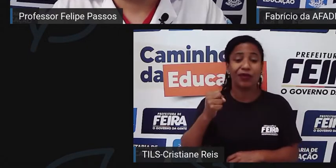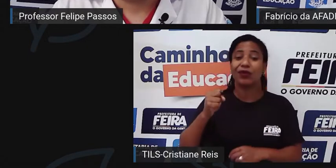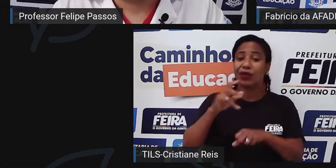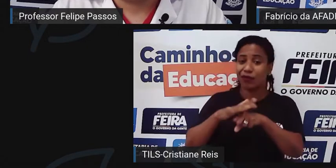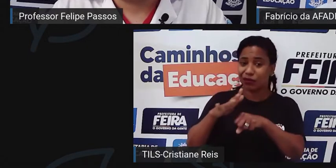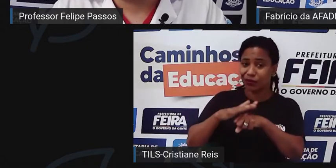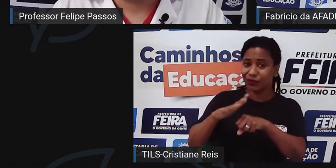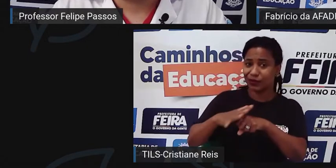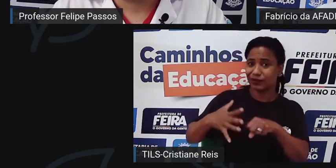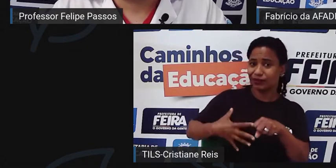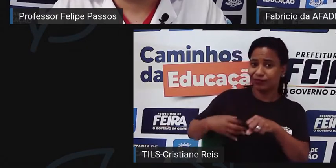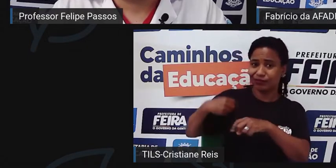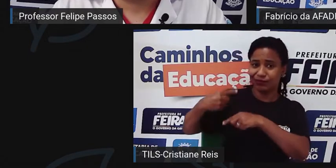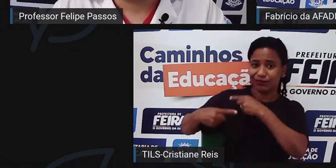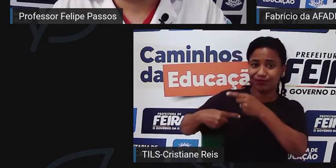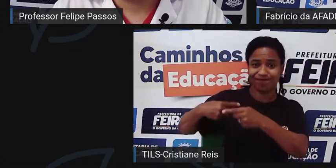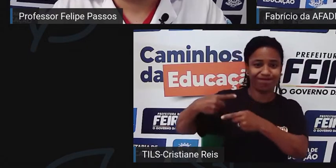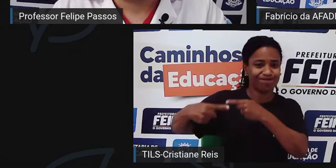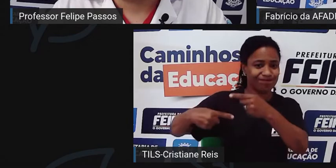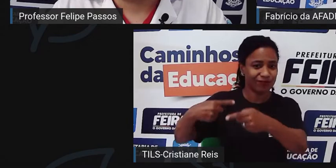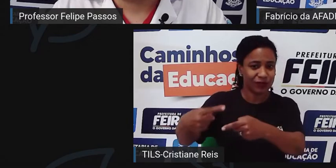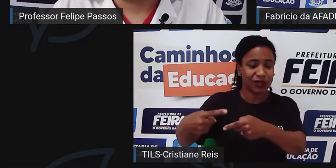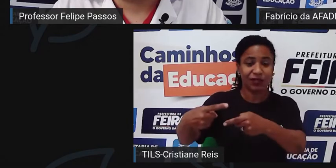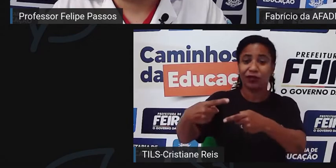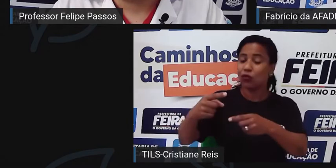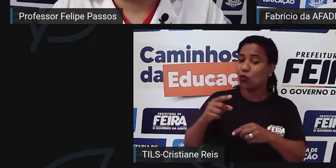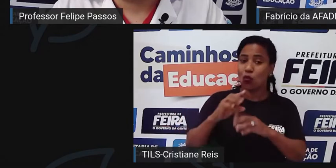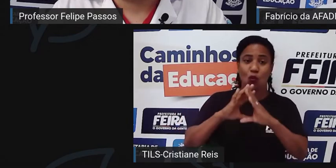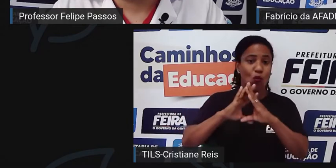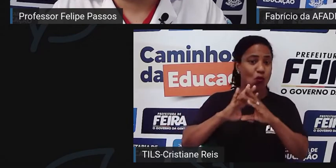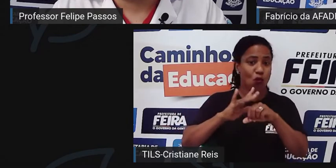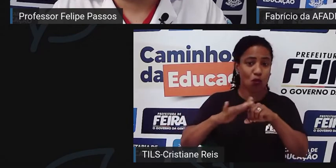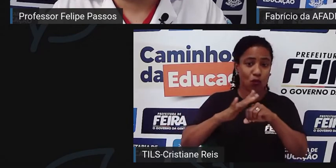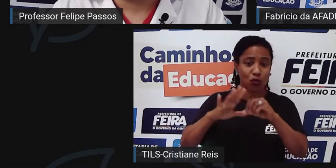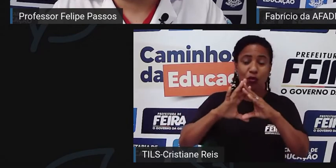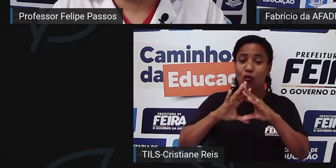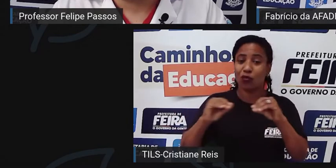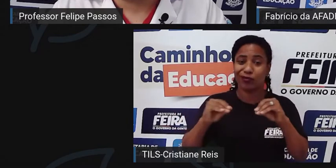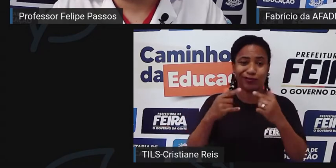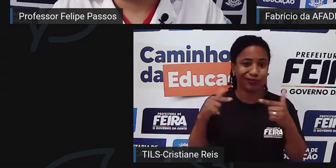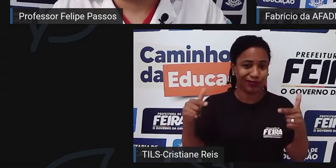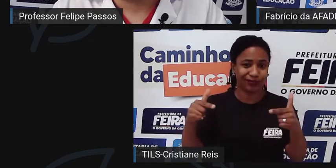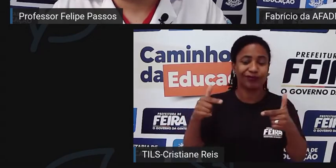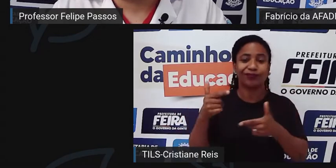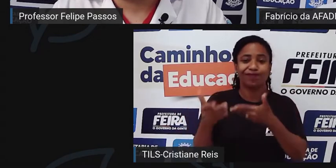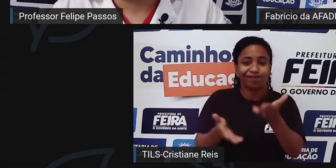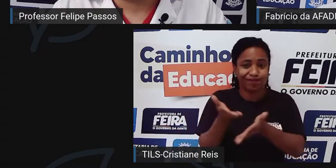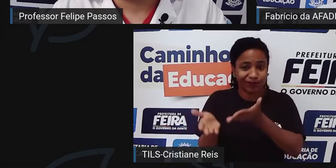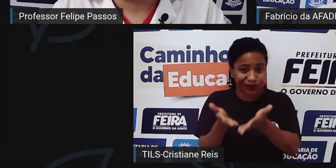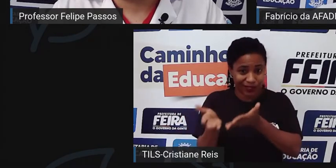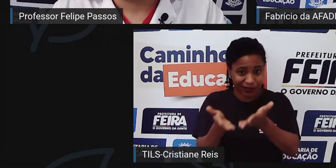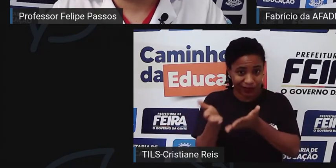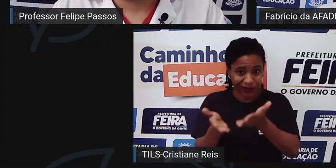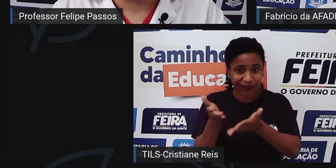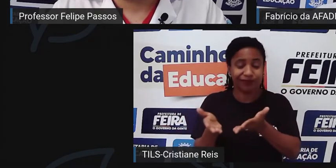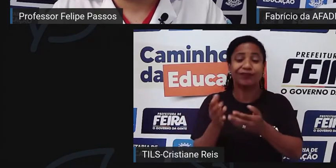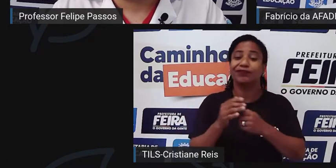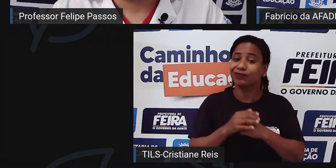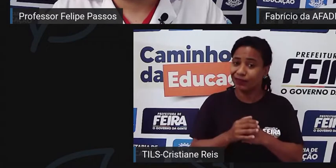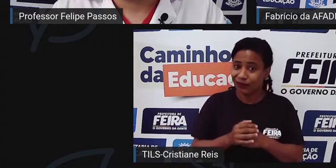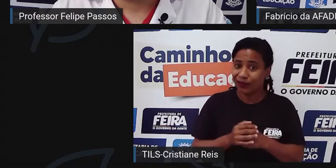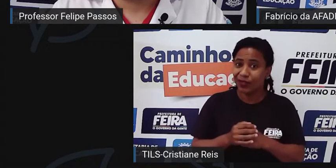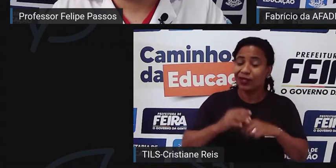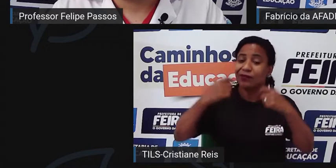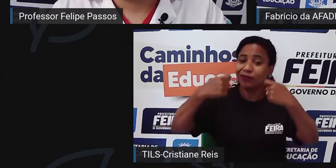cura, tem o tratamento. A gente estamos encaminhando com a questão da cura, do TNMO, que é uma